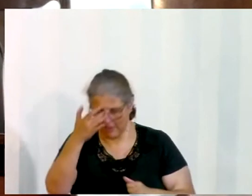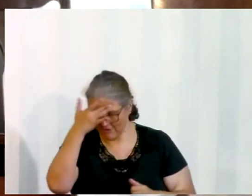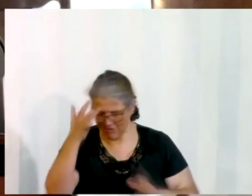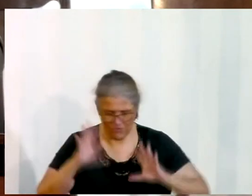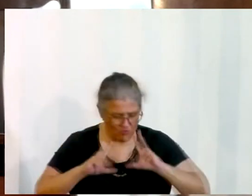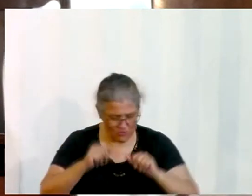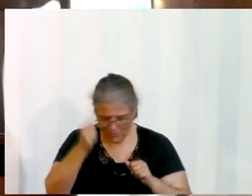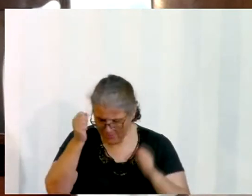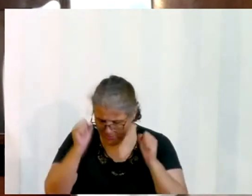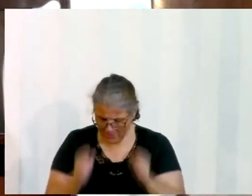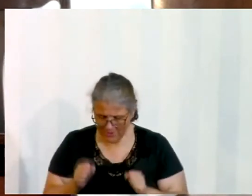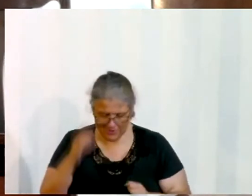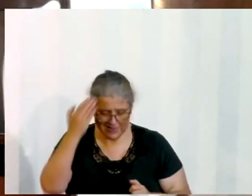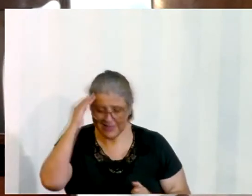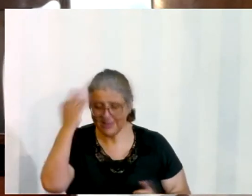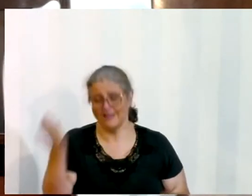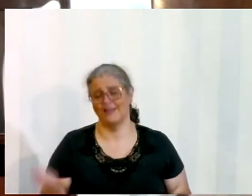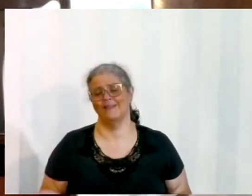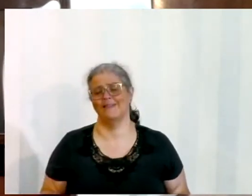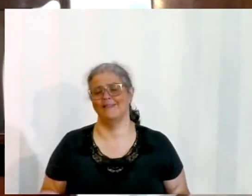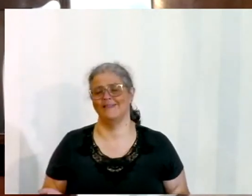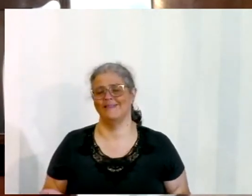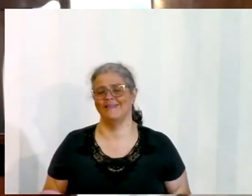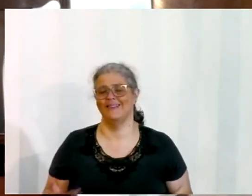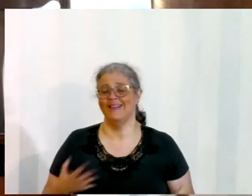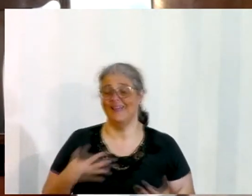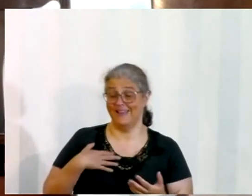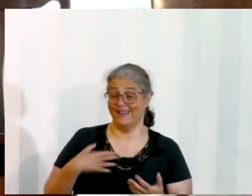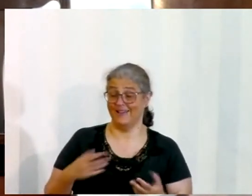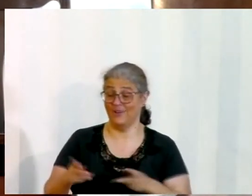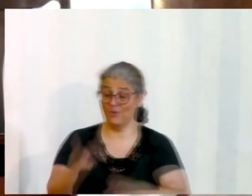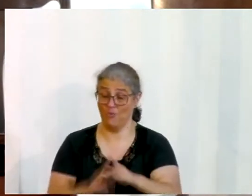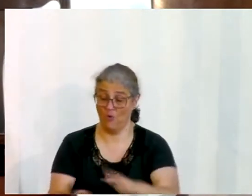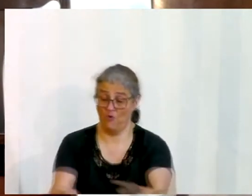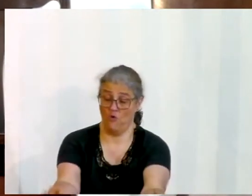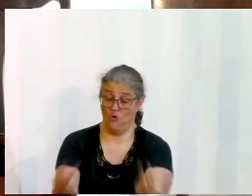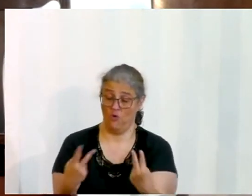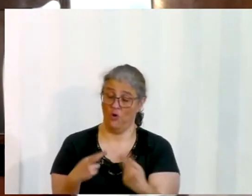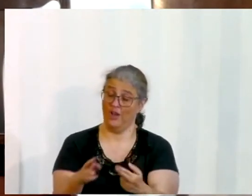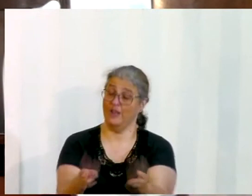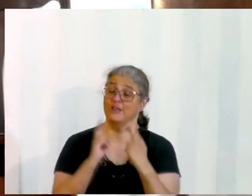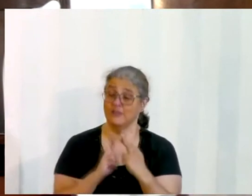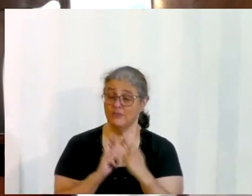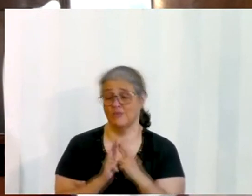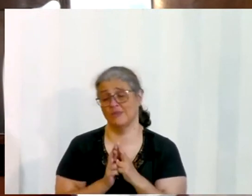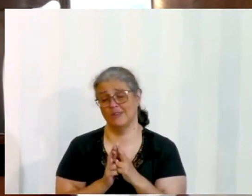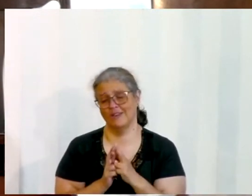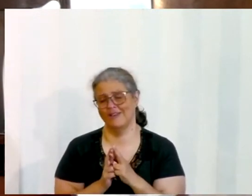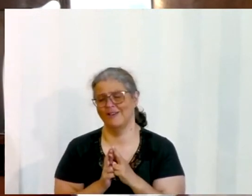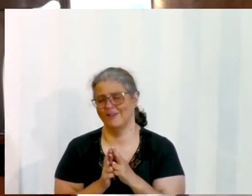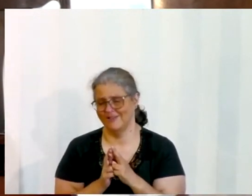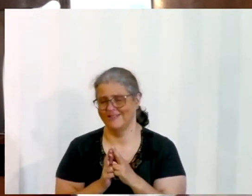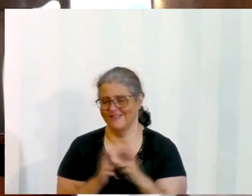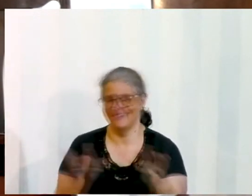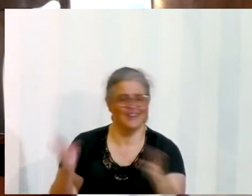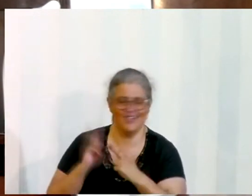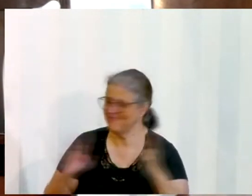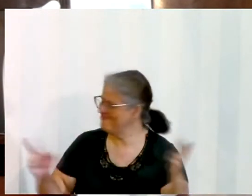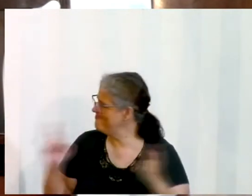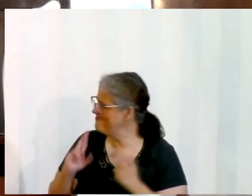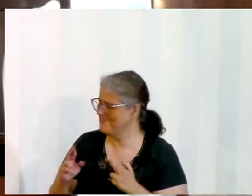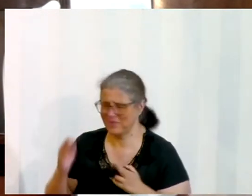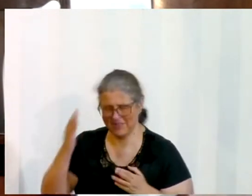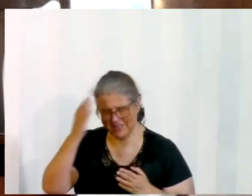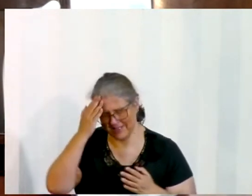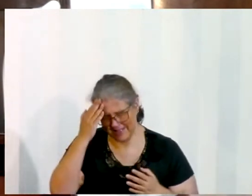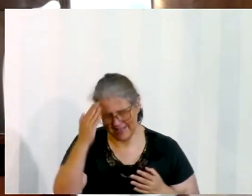e houve reação, houve resposta, o povo reconhece que precisa observar a palavra, os preceitos do Senhor, houve